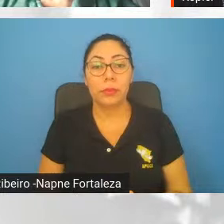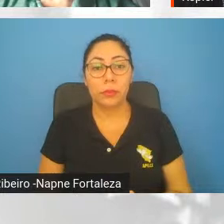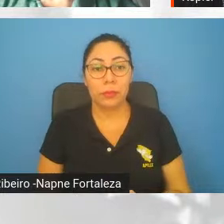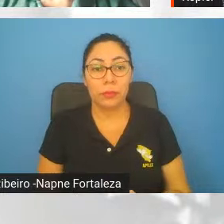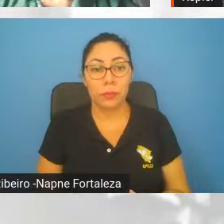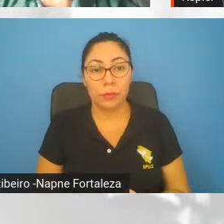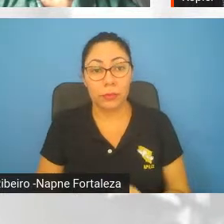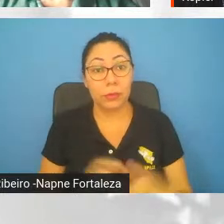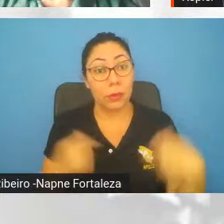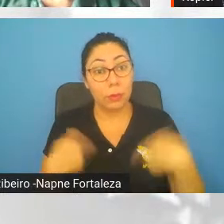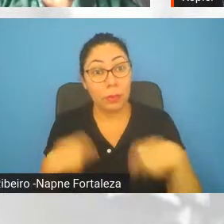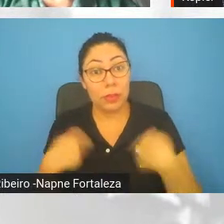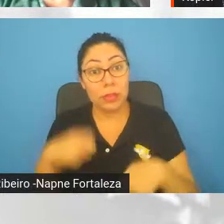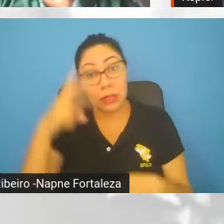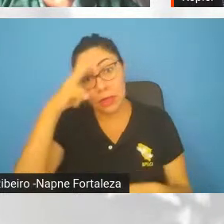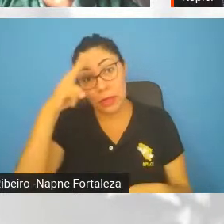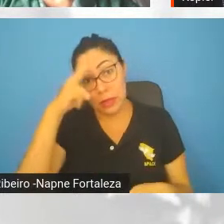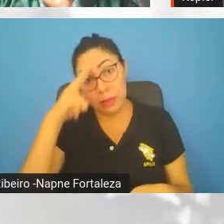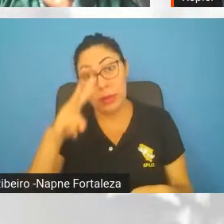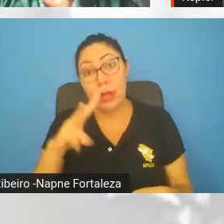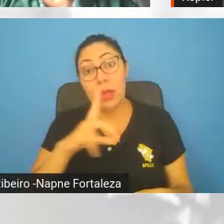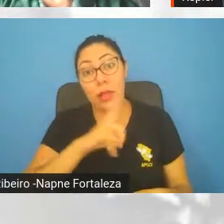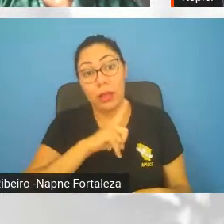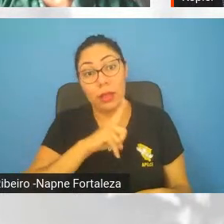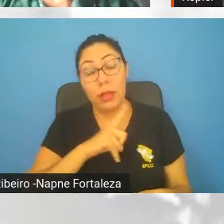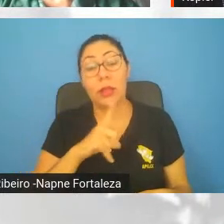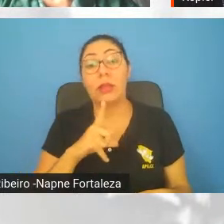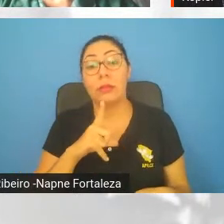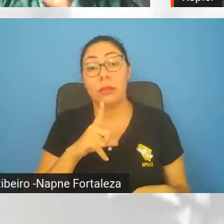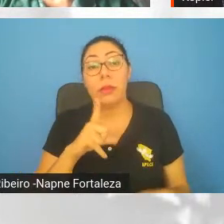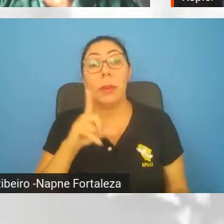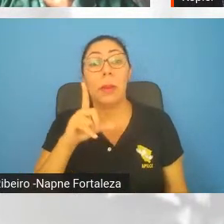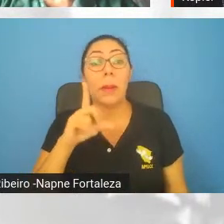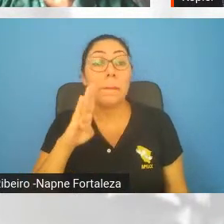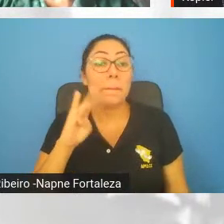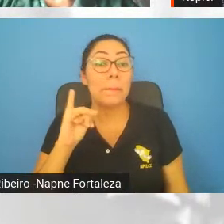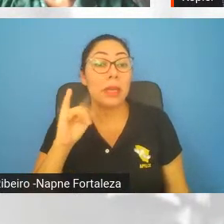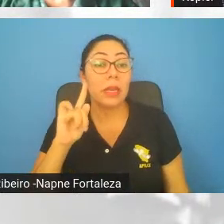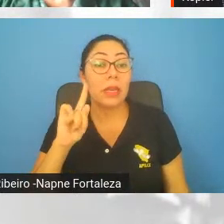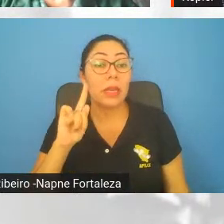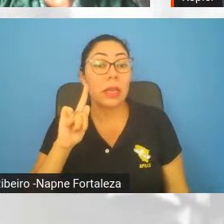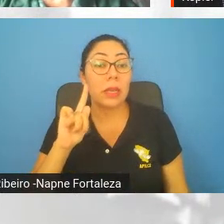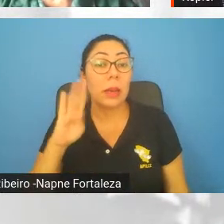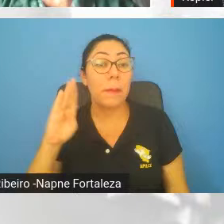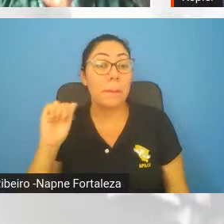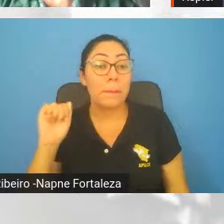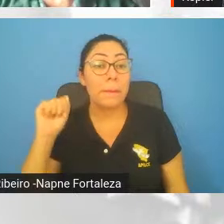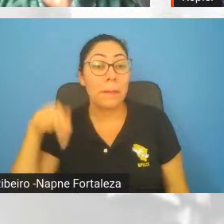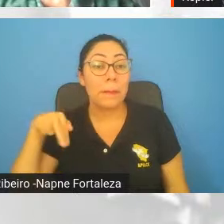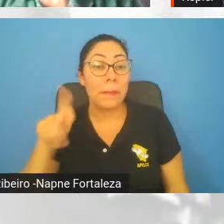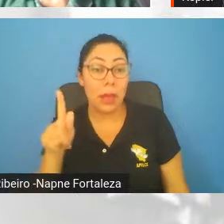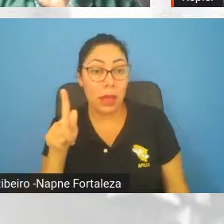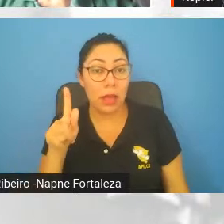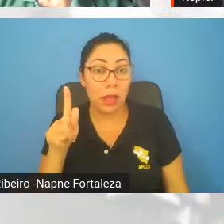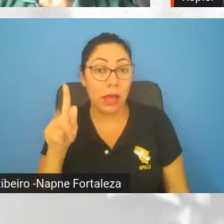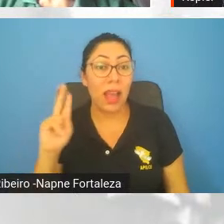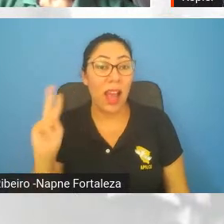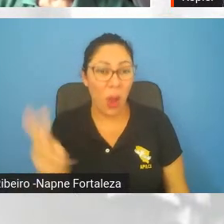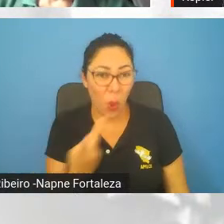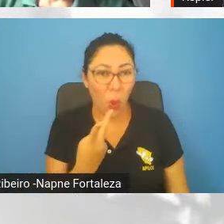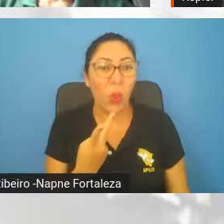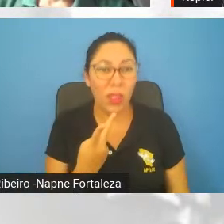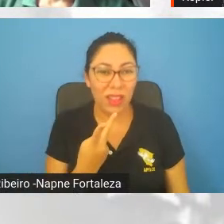o universo nasce de um Big Bang, né? E até os dias atuais. Para justificar o Big Bang, existe uma série de